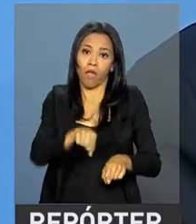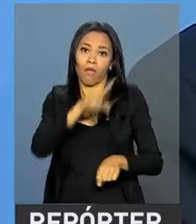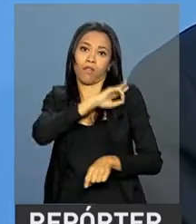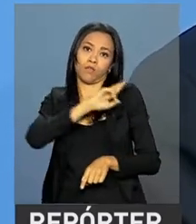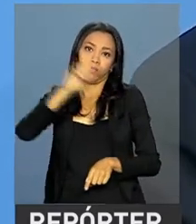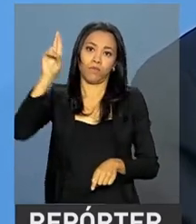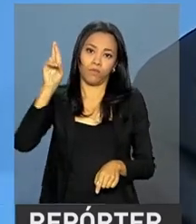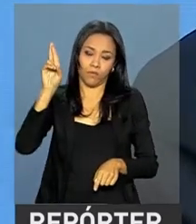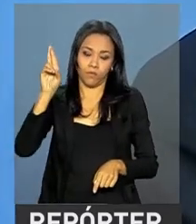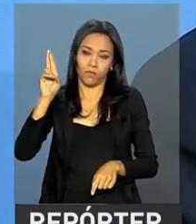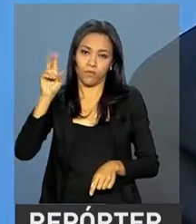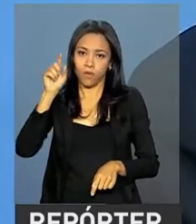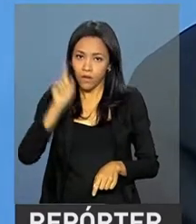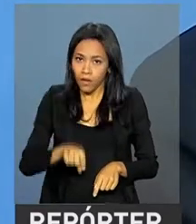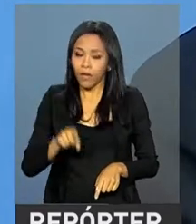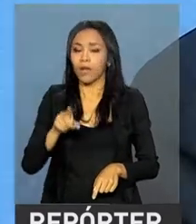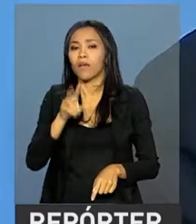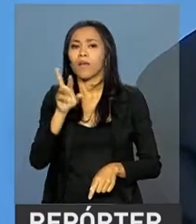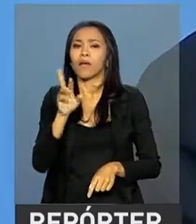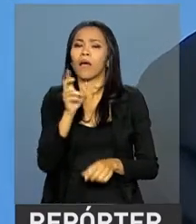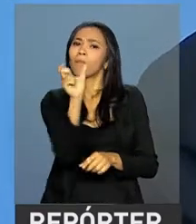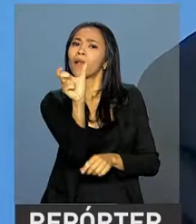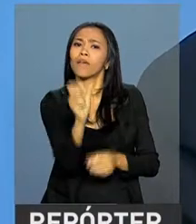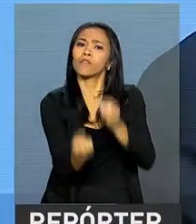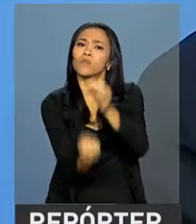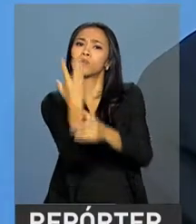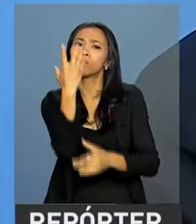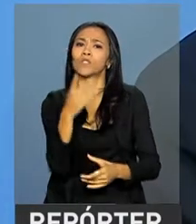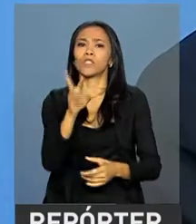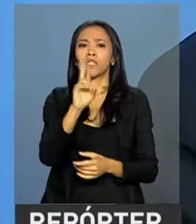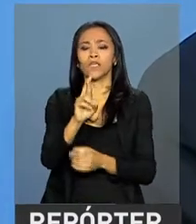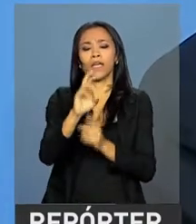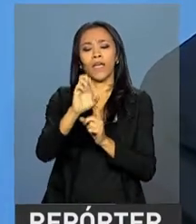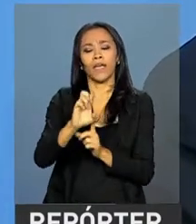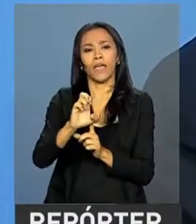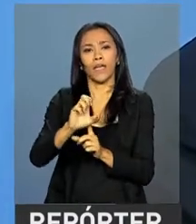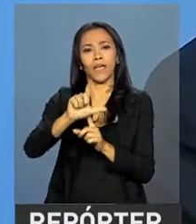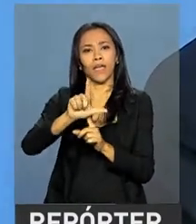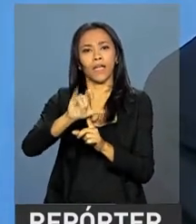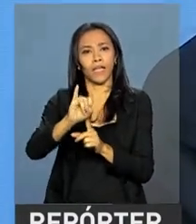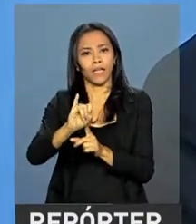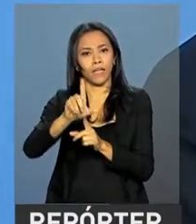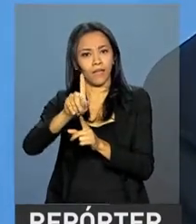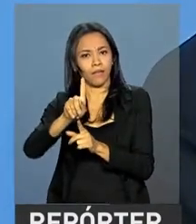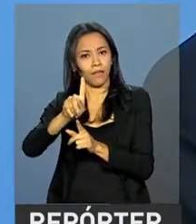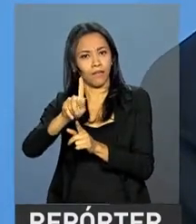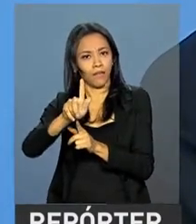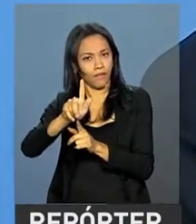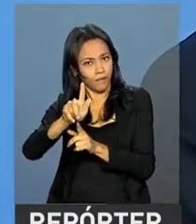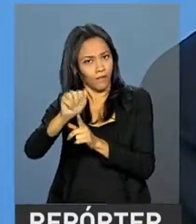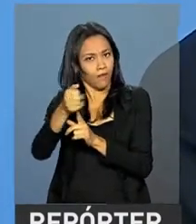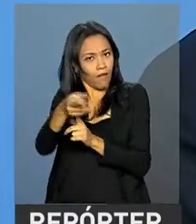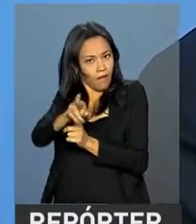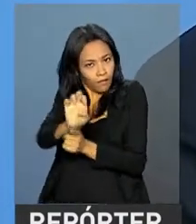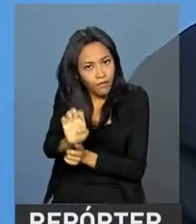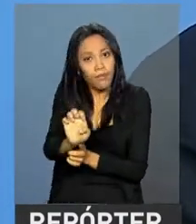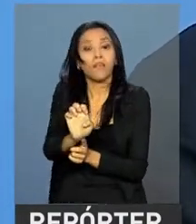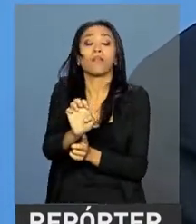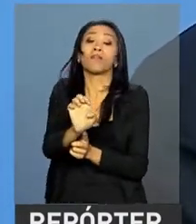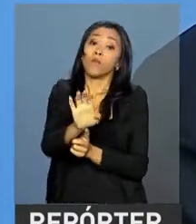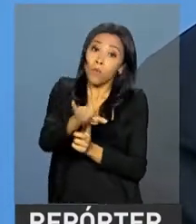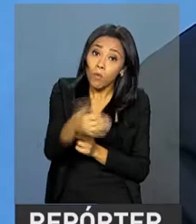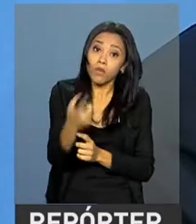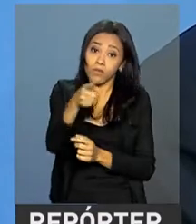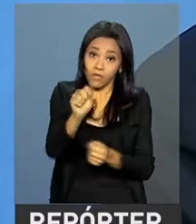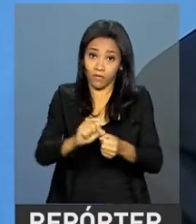da palavra. Religião vem do latim religio, religare. Toda vez que você pratica um ato